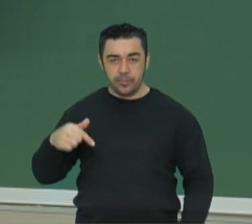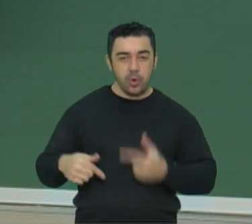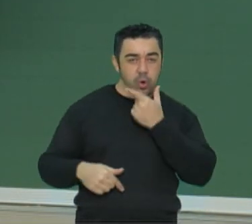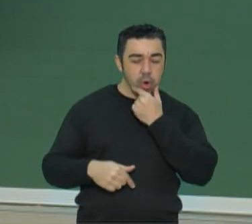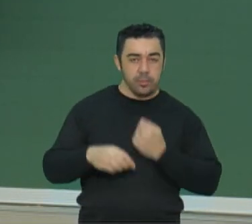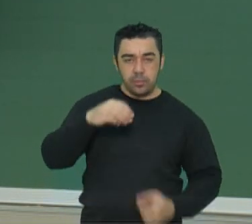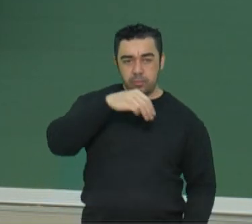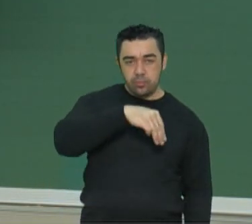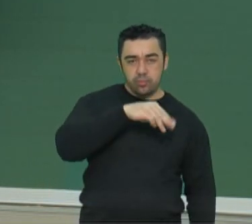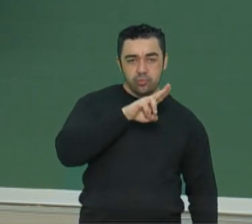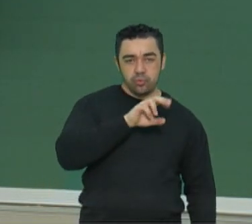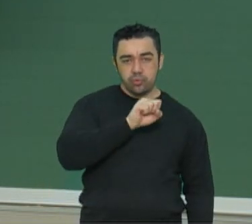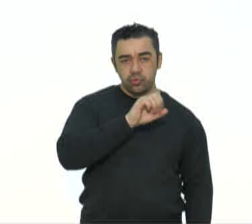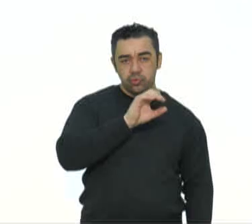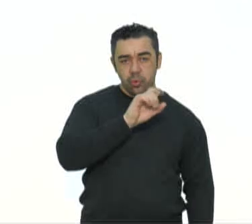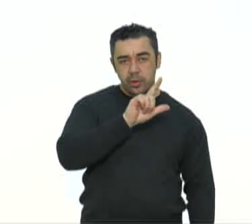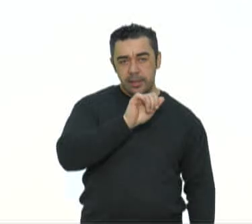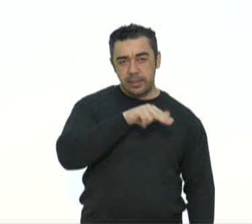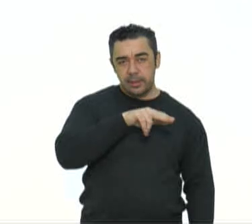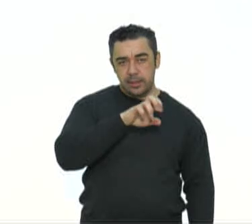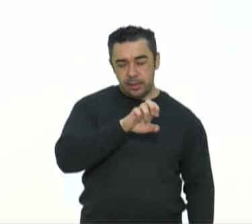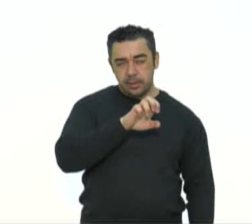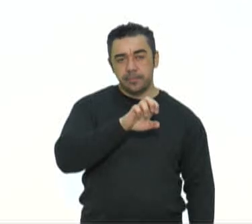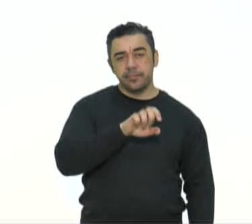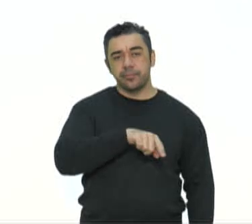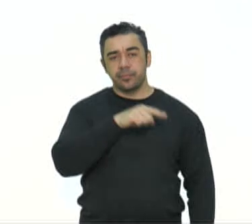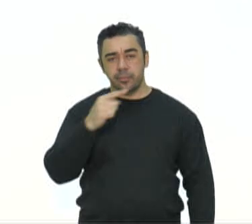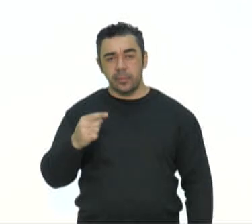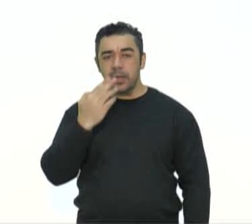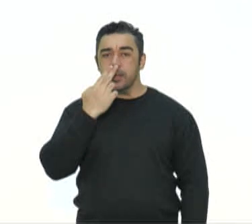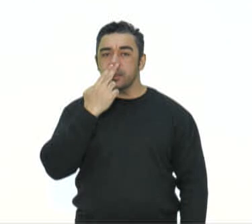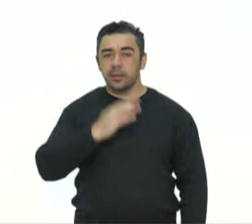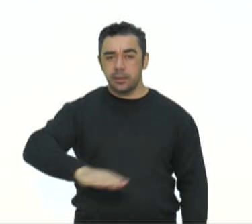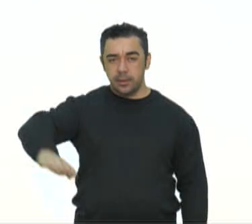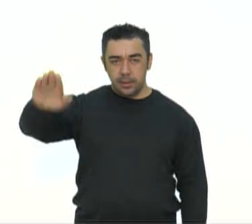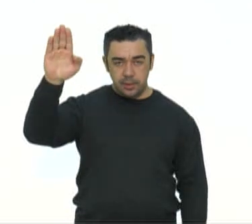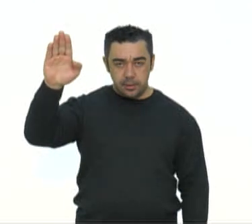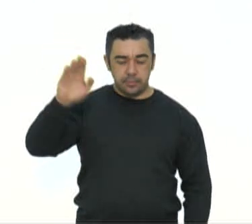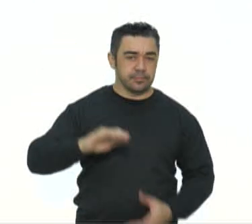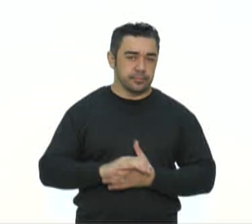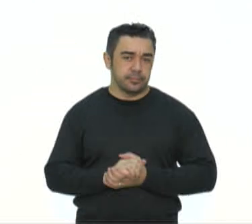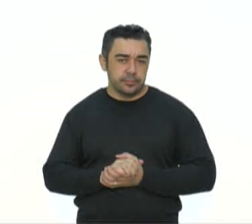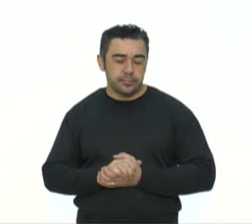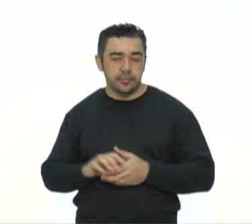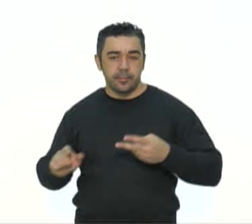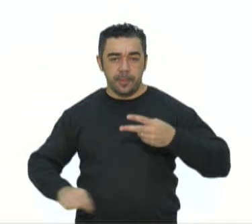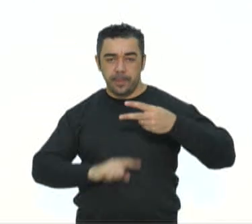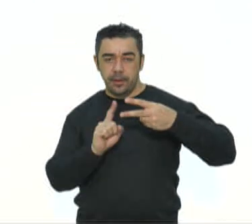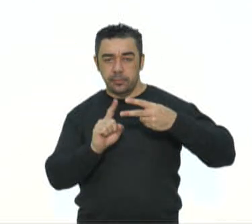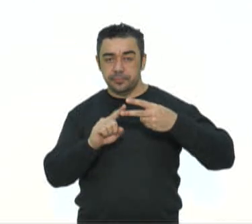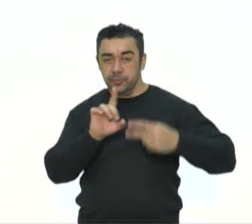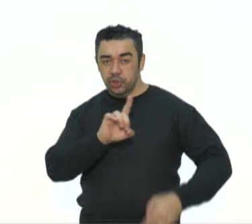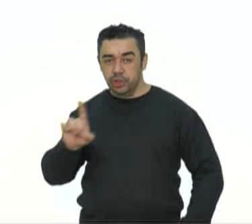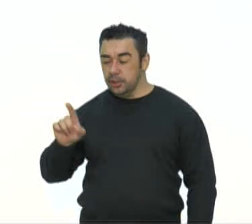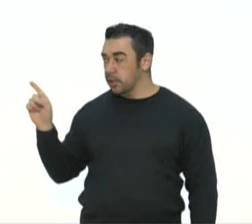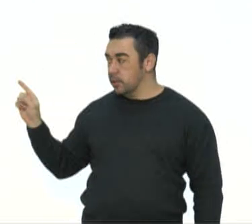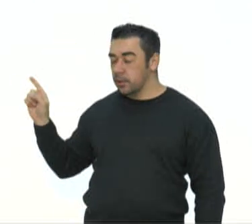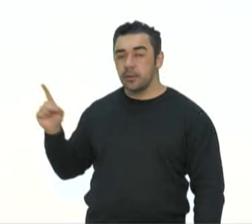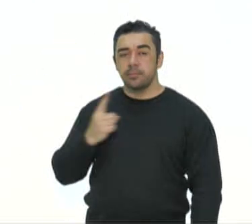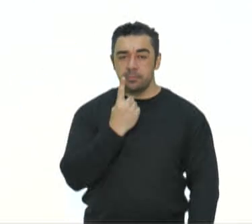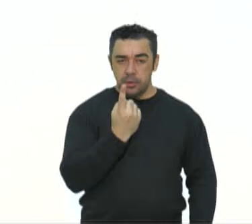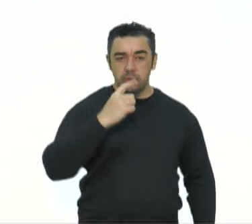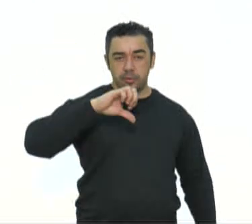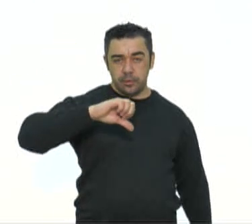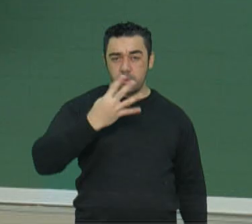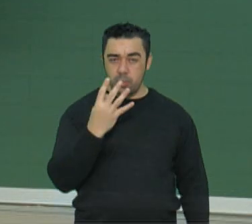Mussolini e Adolf Hitler. Na imagem da direita, você tem Munique, na Alemanha, em 1940. De